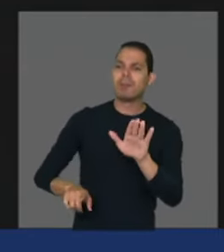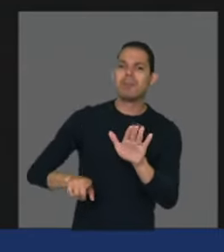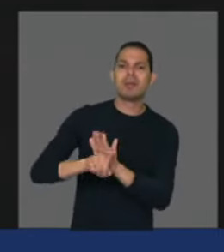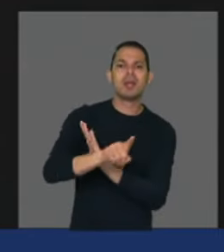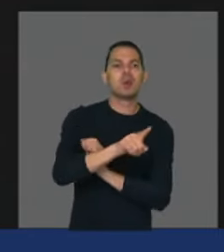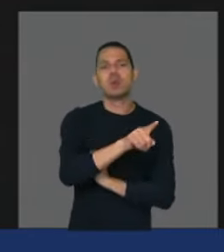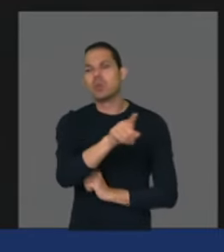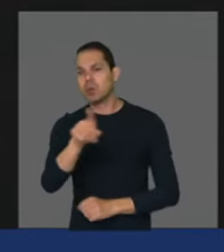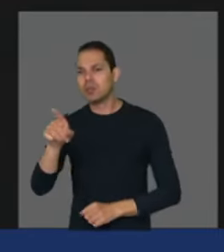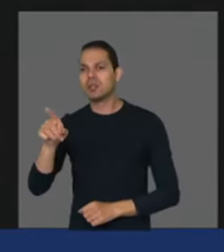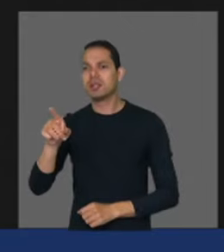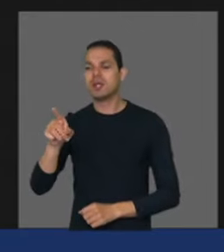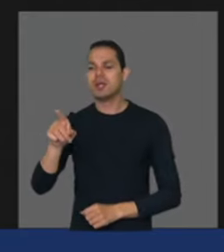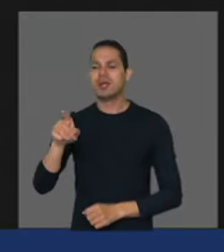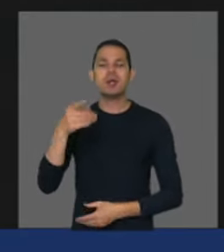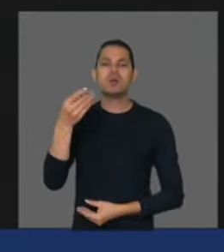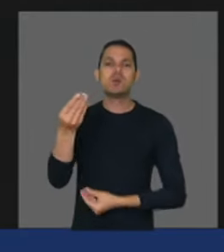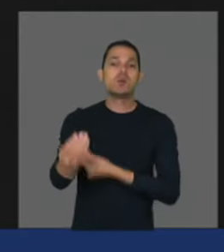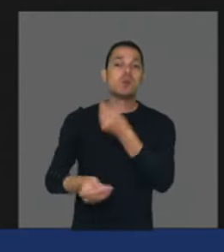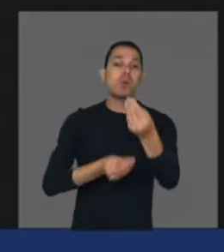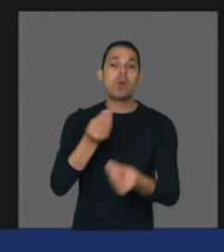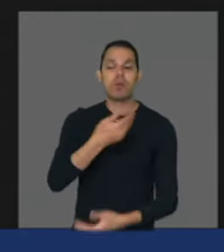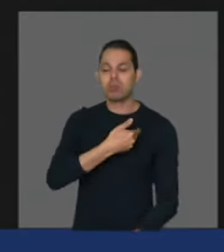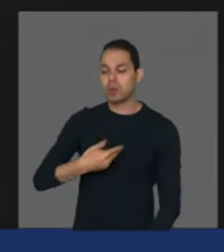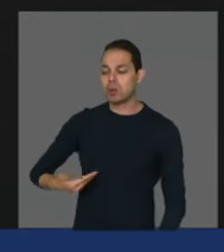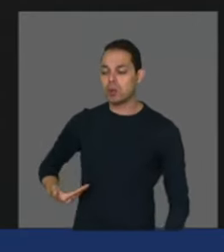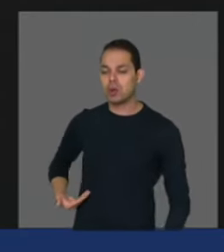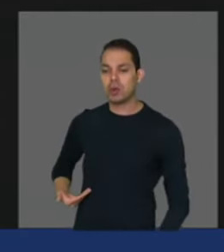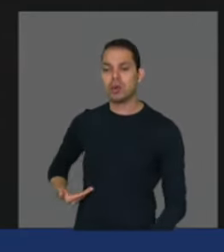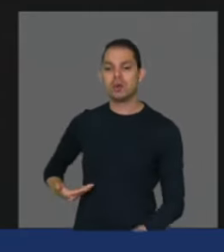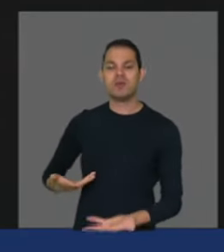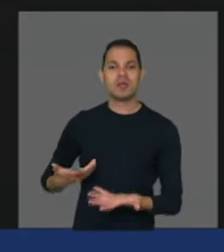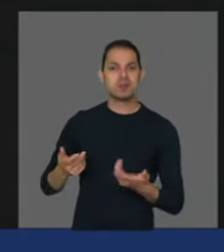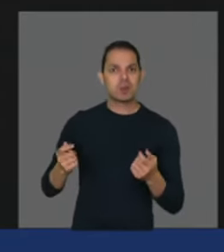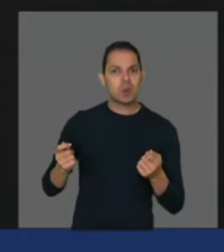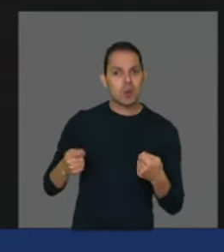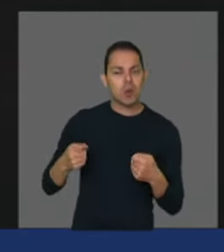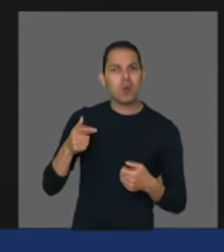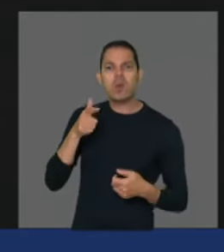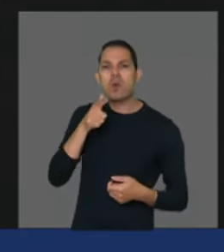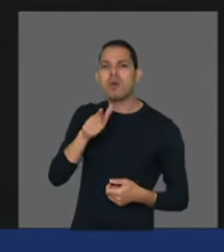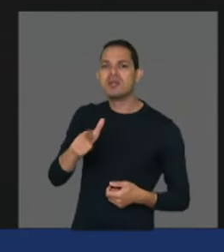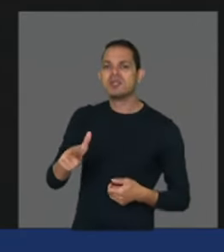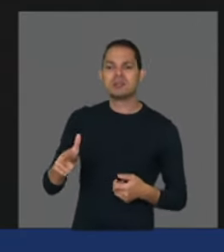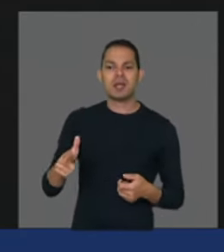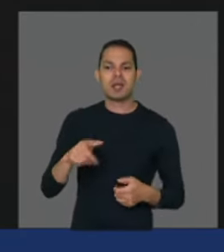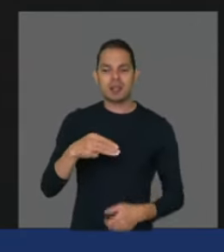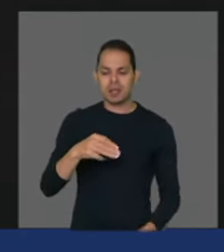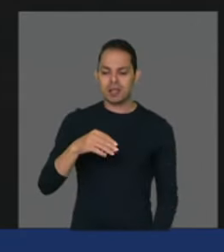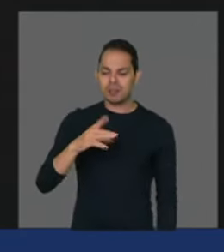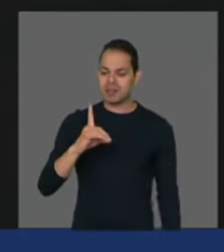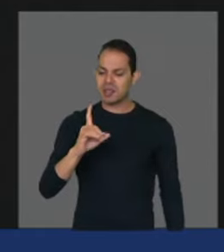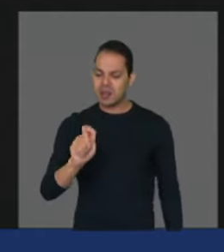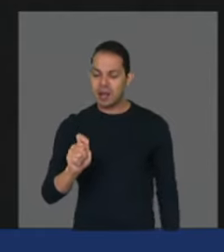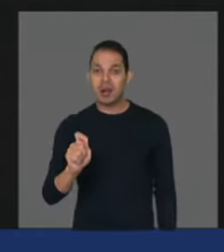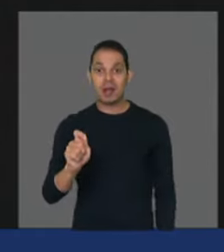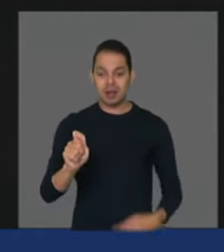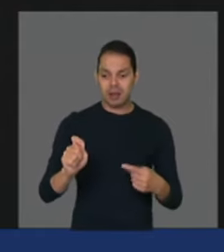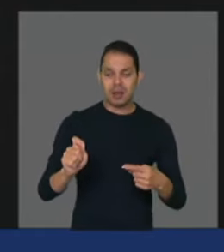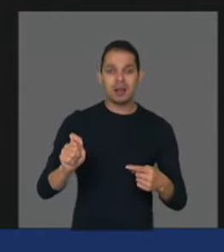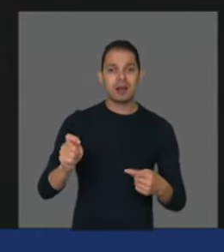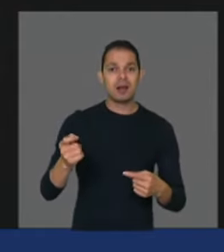pergunta como o governo tem capacidade de acabar com o MDA que era um ministério